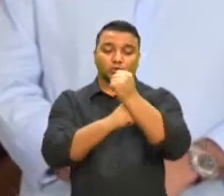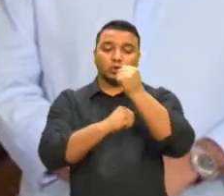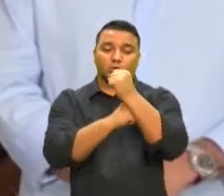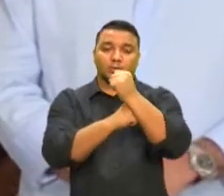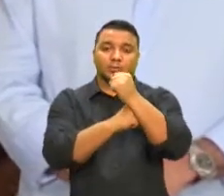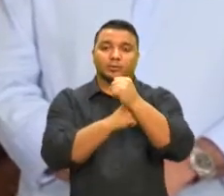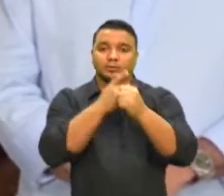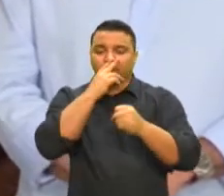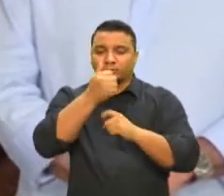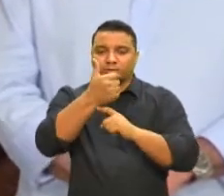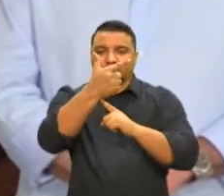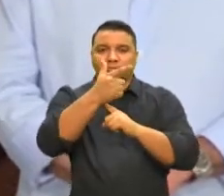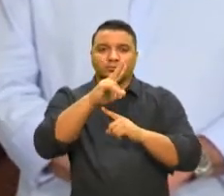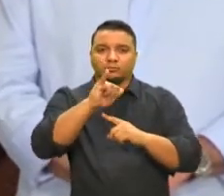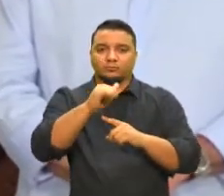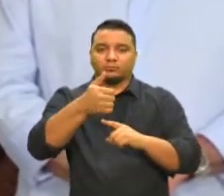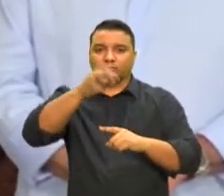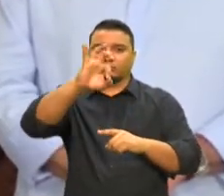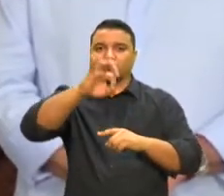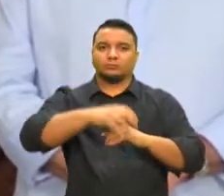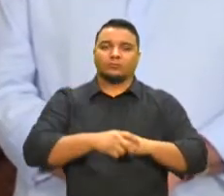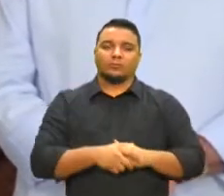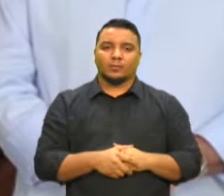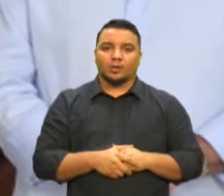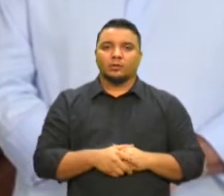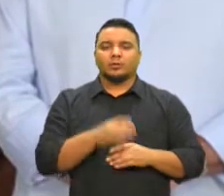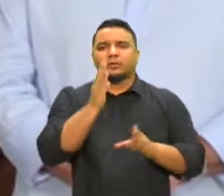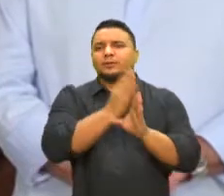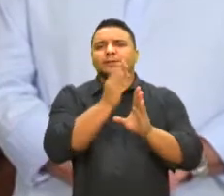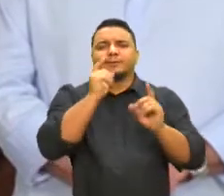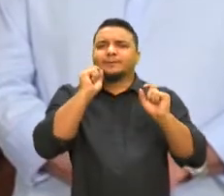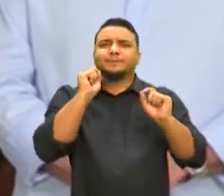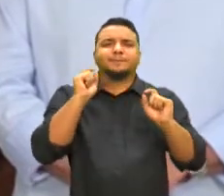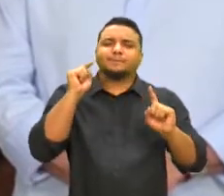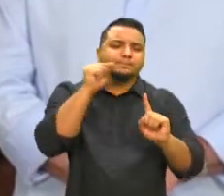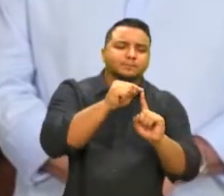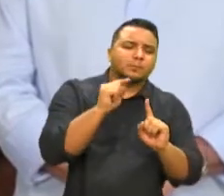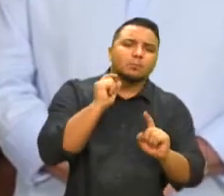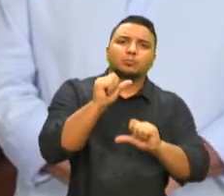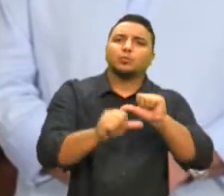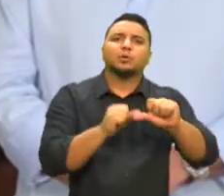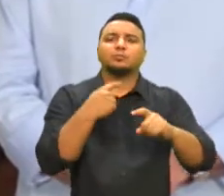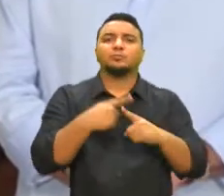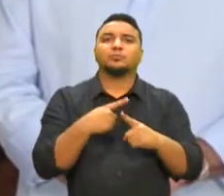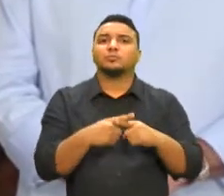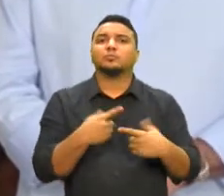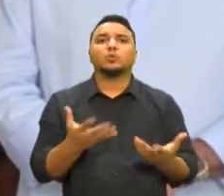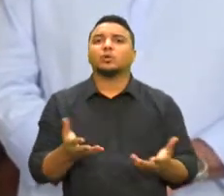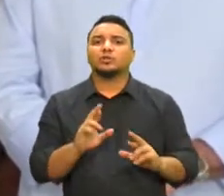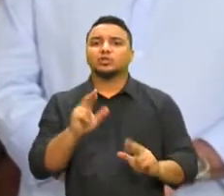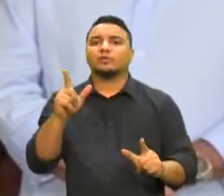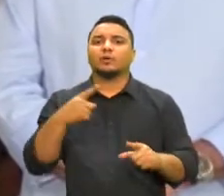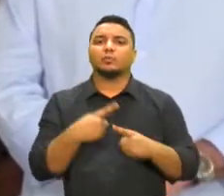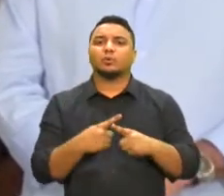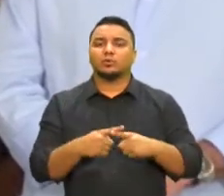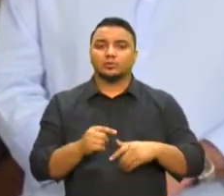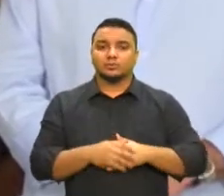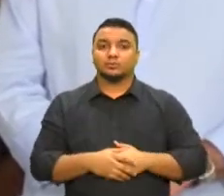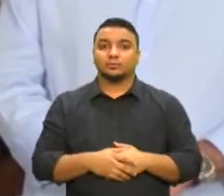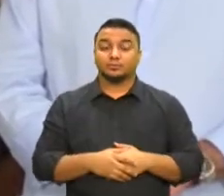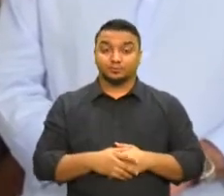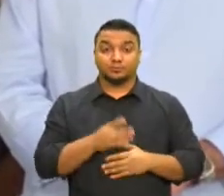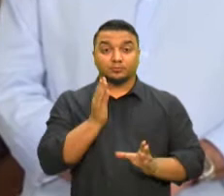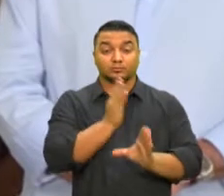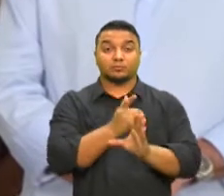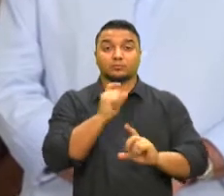estava em 12, vai para 10 horas. Por que o objetivo de mudar esses horários, por que o objetivo de manter essa diferença de horários? Exatamente